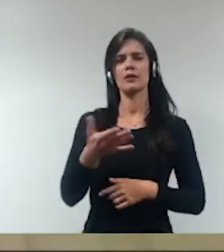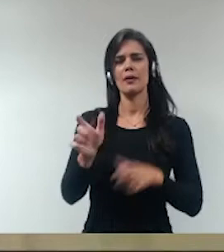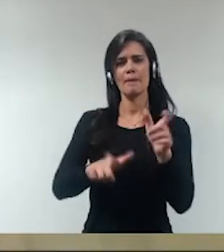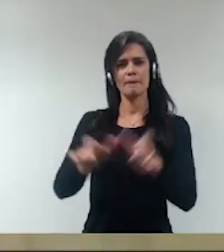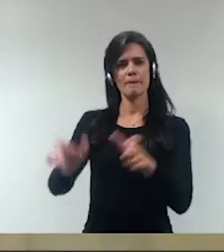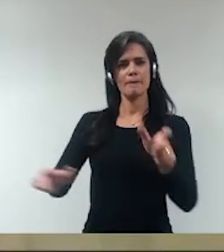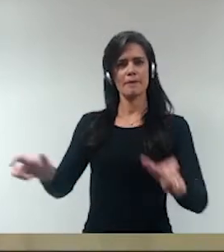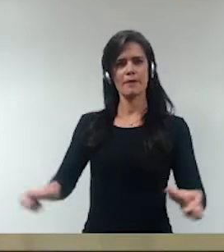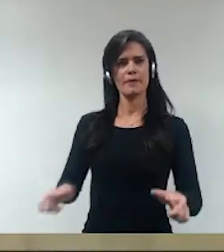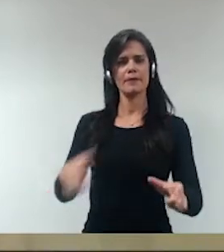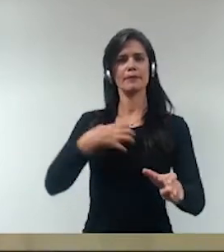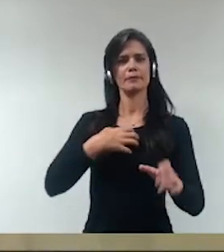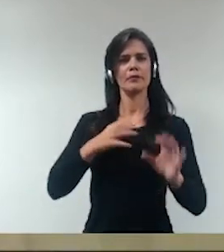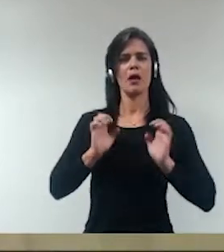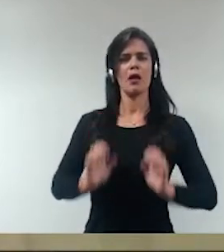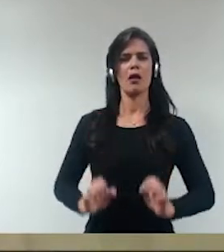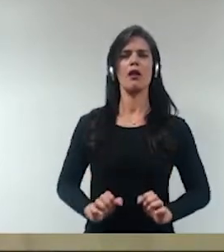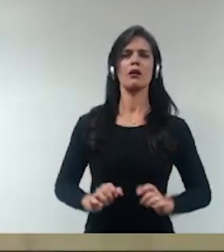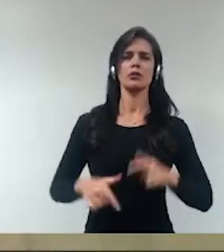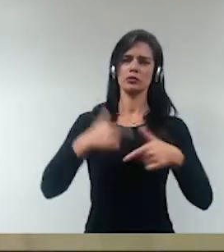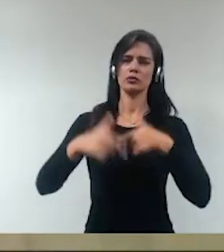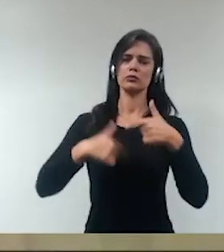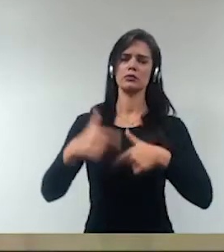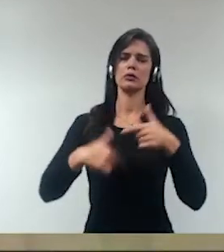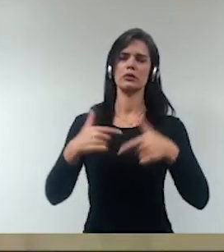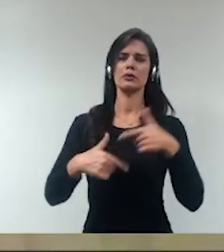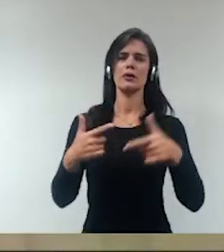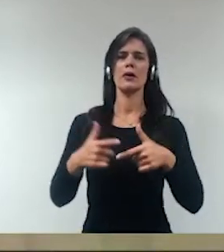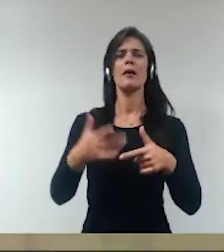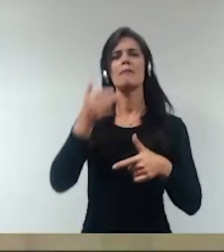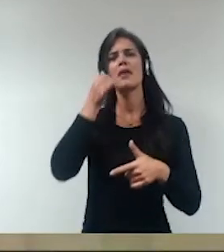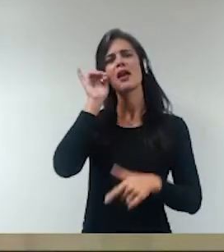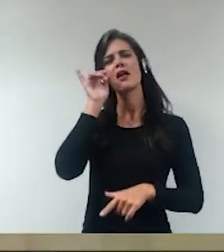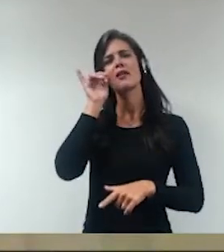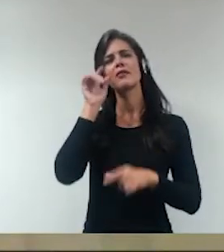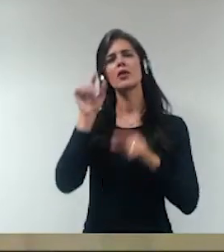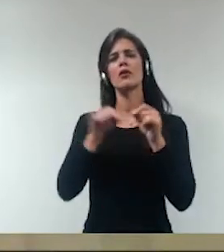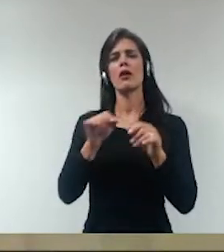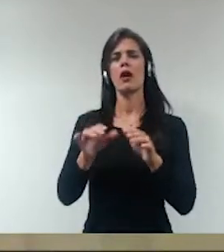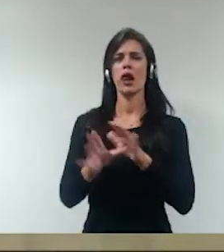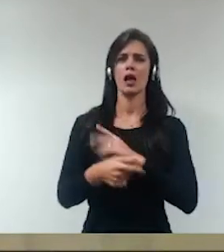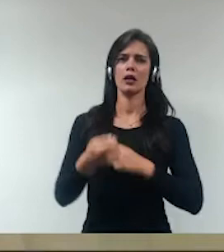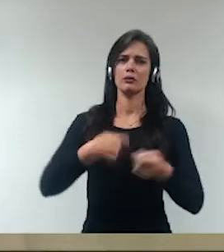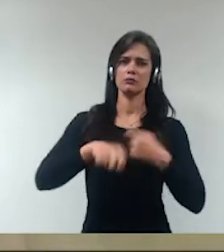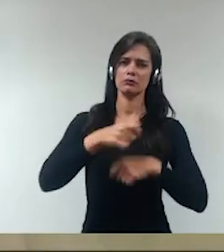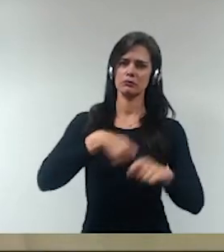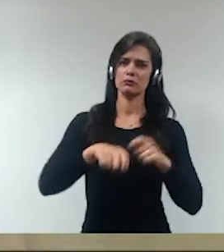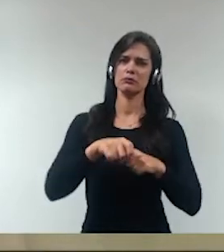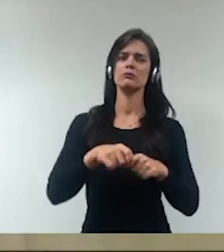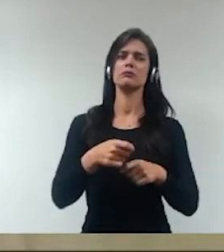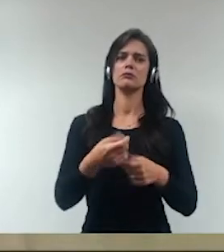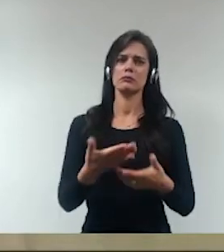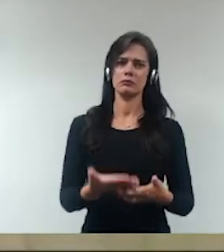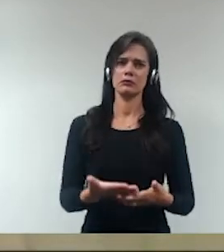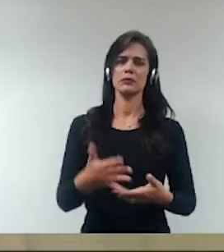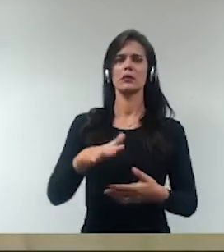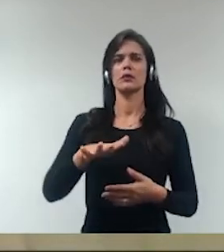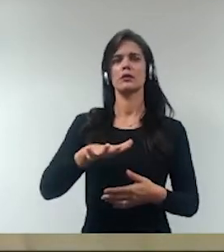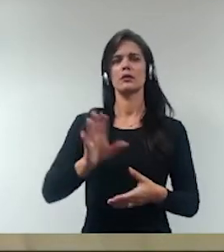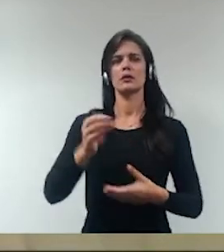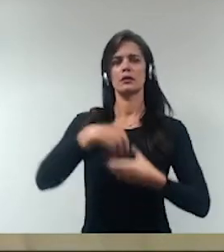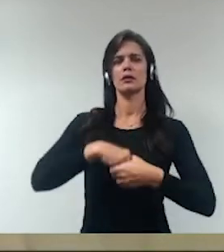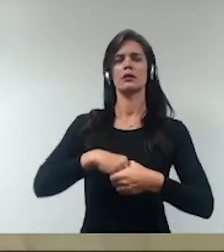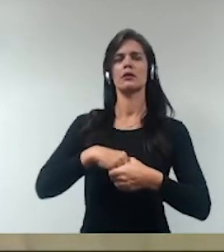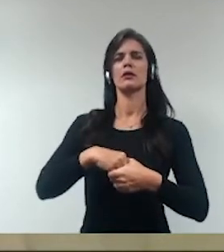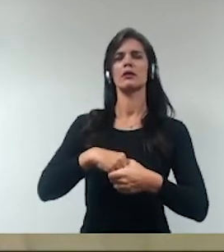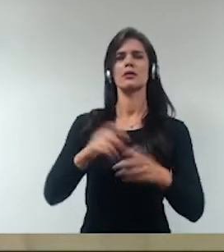E qual o intuito disso? É evitar exatamente a prática de corrupção e desvios éticos no âmbito da administração